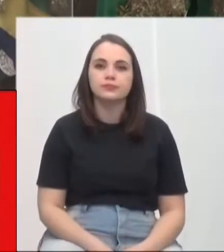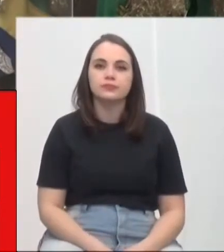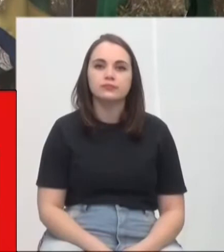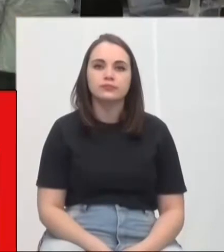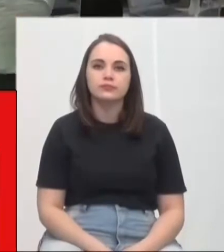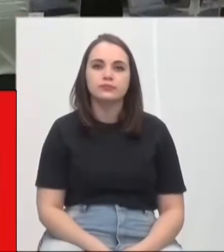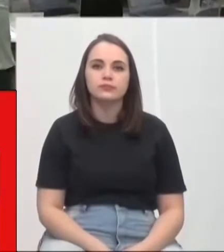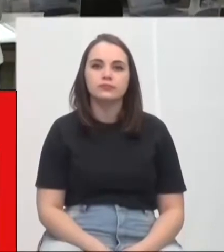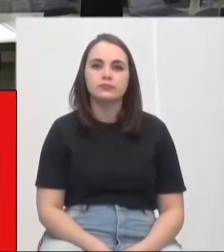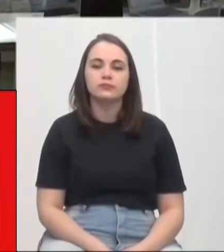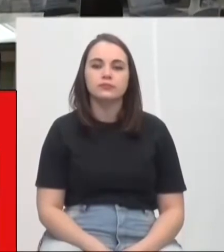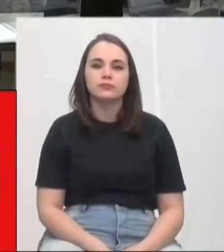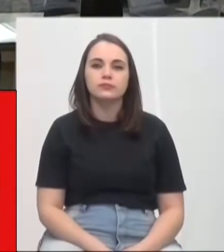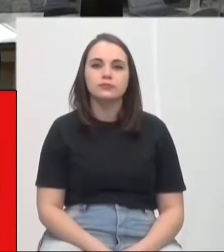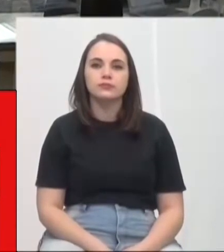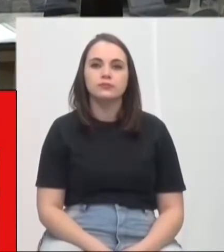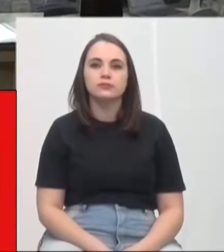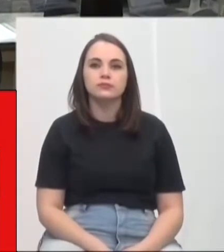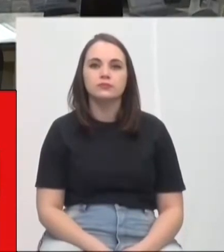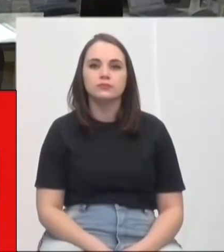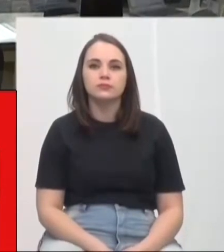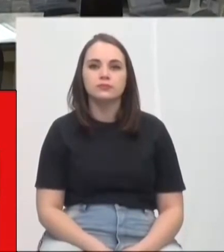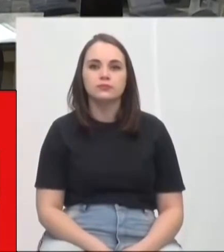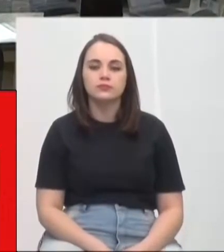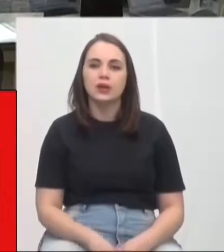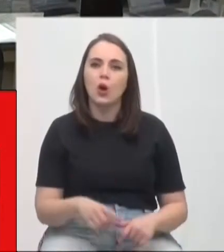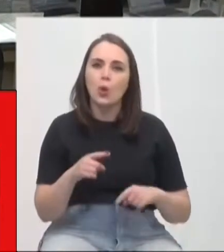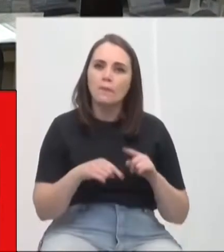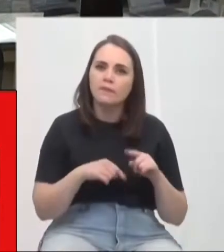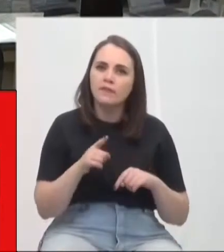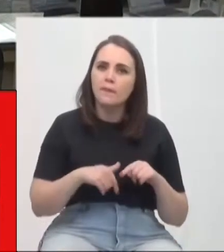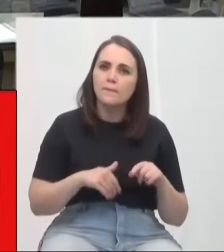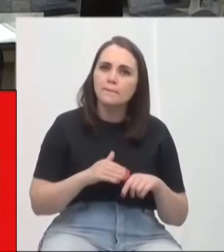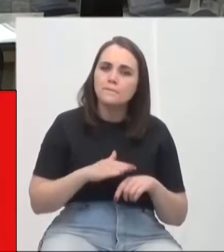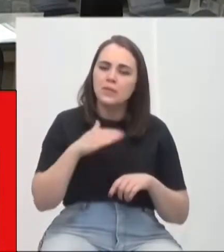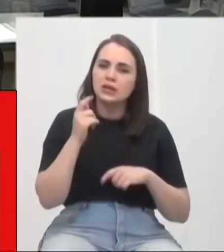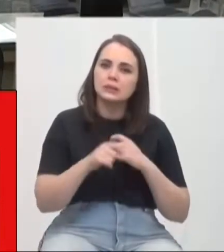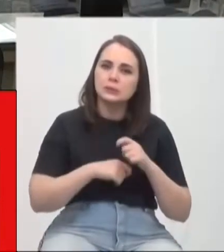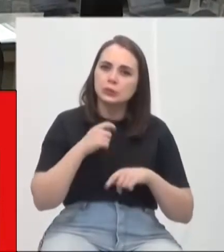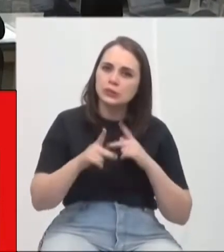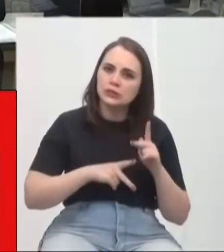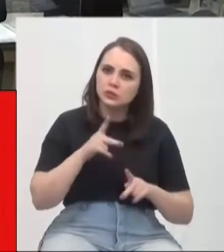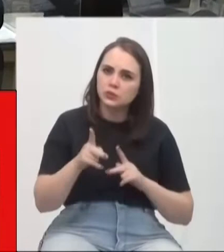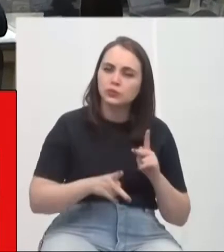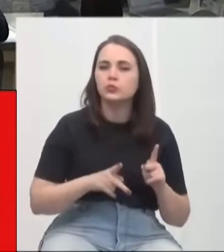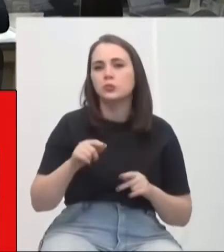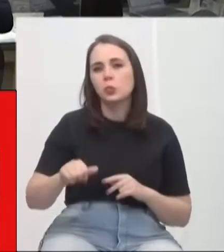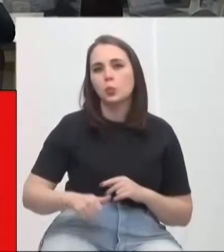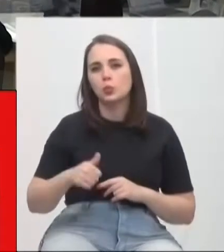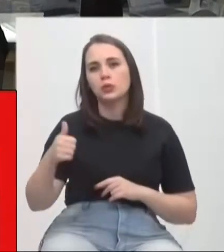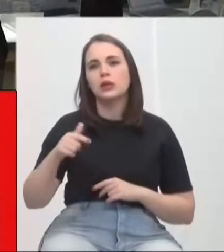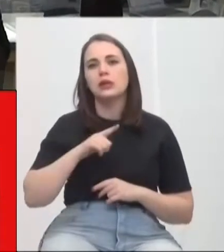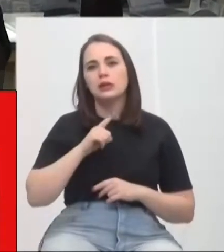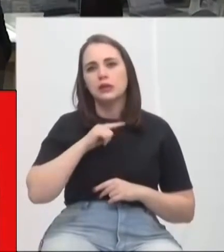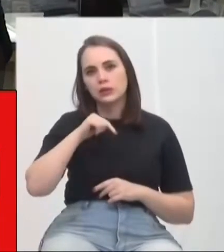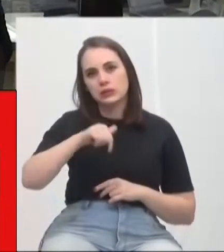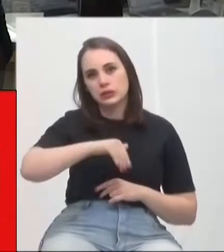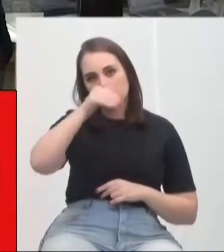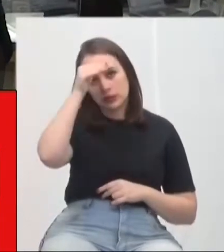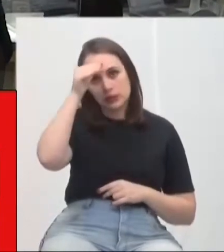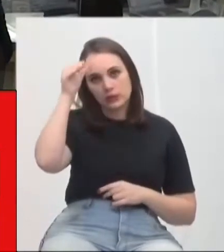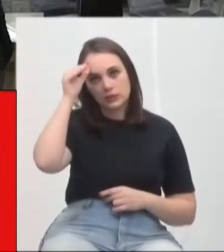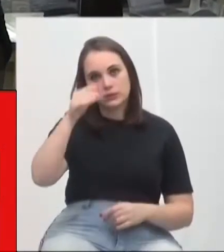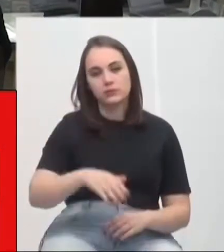Uma ferramenta mais, né? Uma ferramenta a mais. Uma ferramenta a mais, a administração pública de qualidade, que nós já temos aqui em Criciúma. Perfeito.